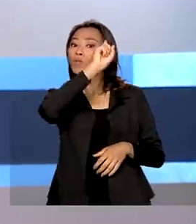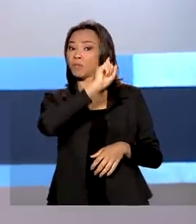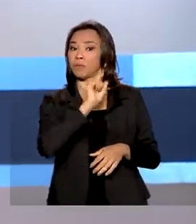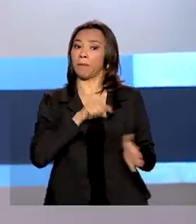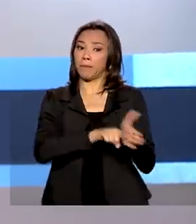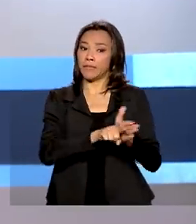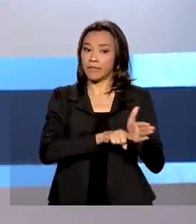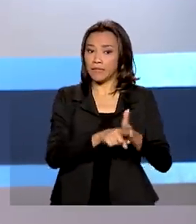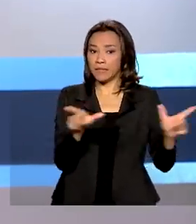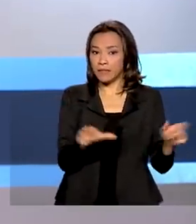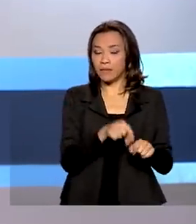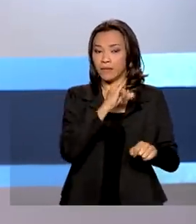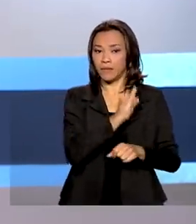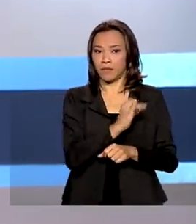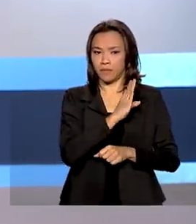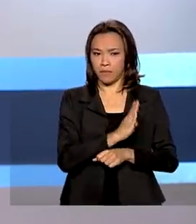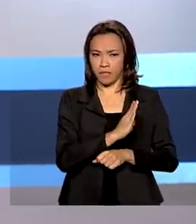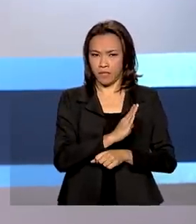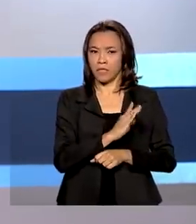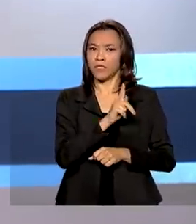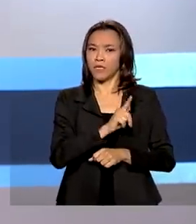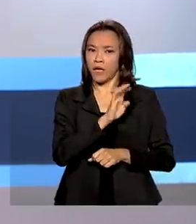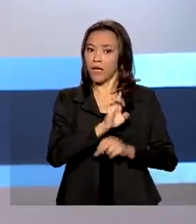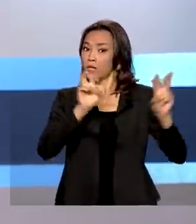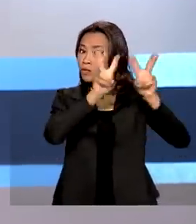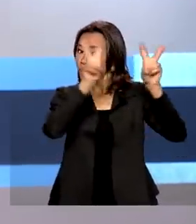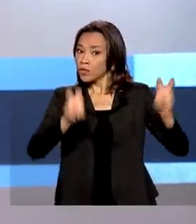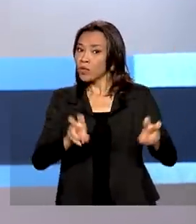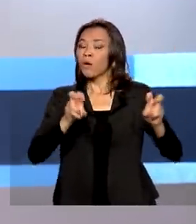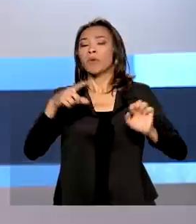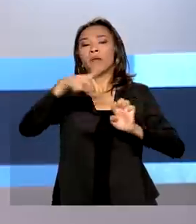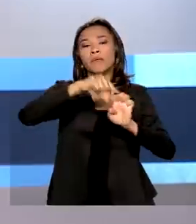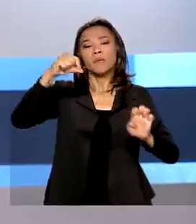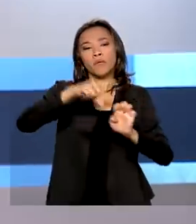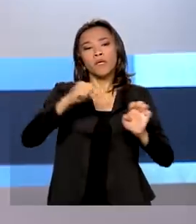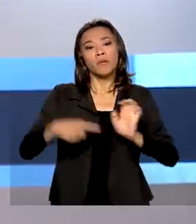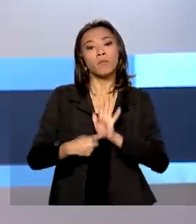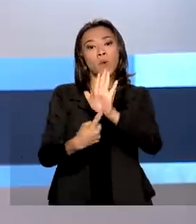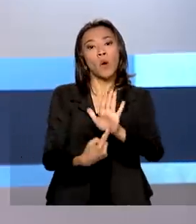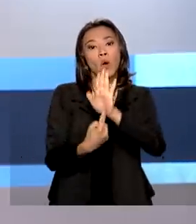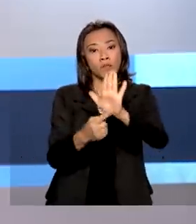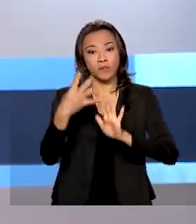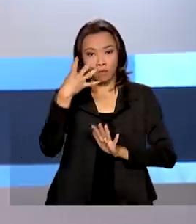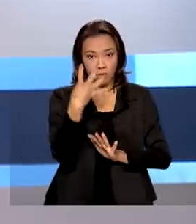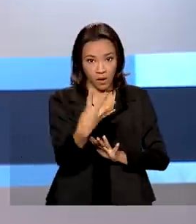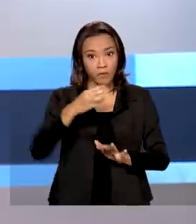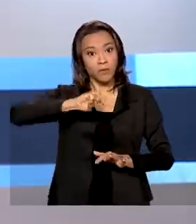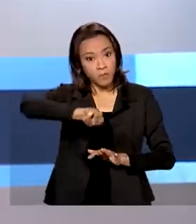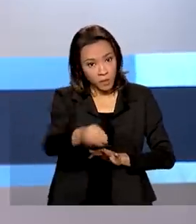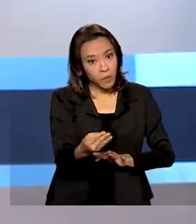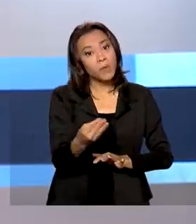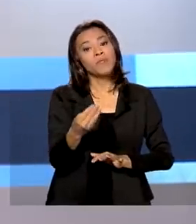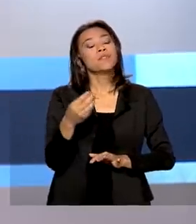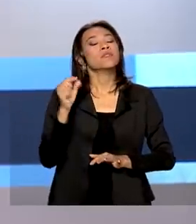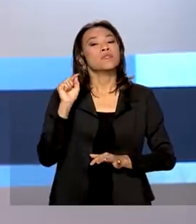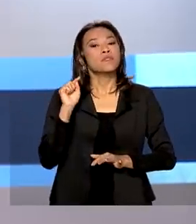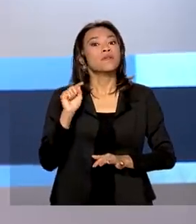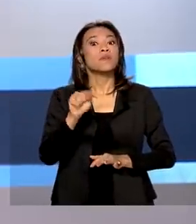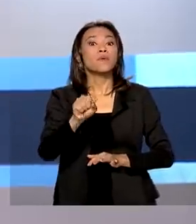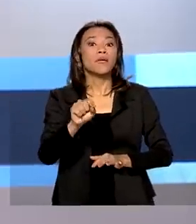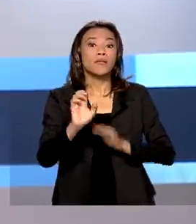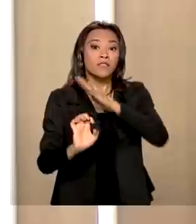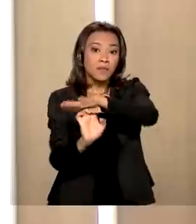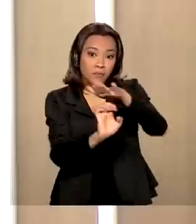sobre empreendedorismo mostra 4 milhões e 68 mil empresas ativas no Brasil. Quem comenta é Ricardo